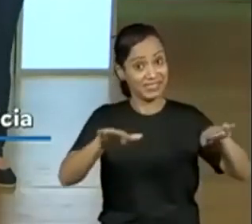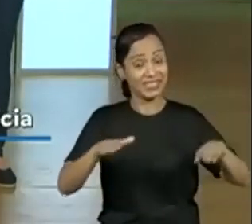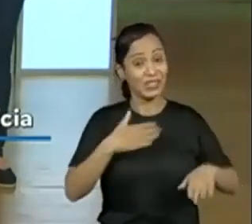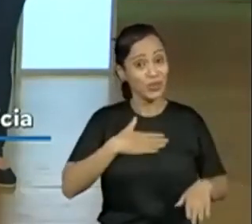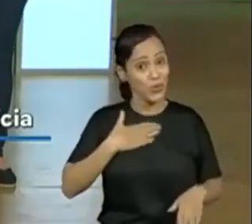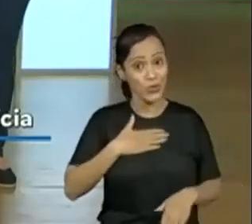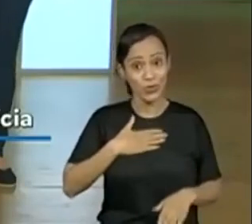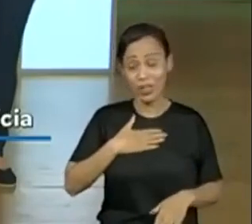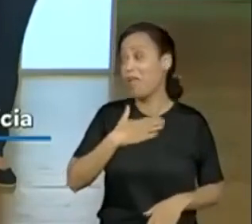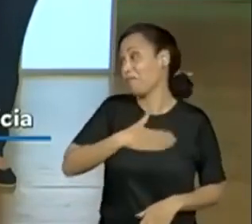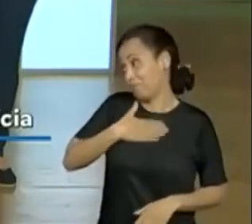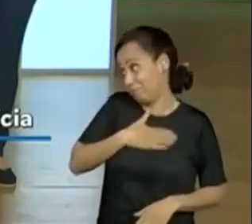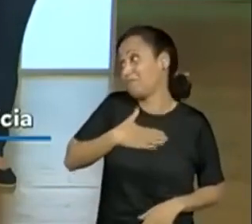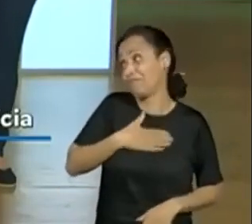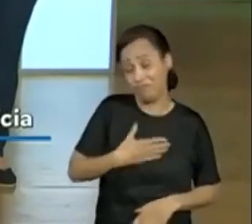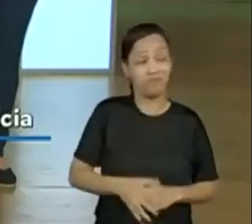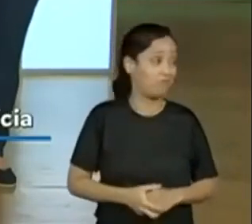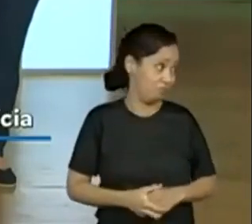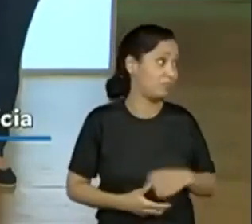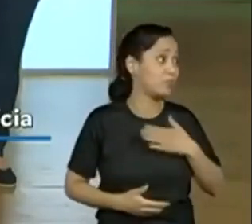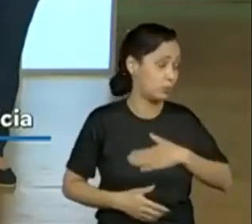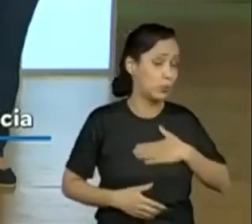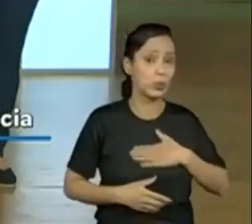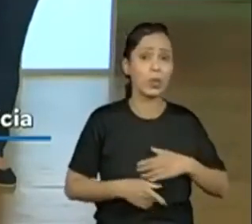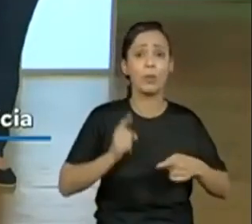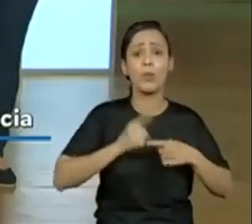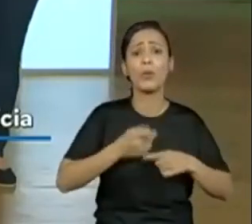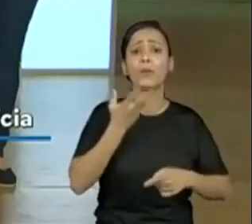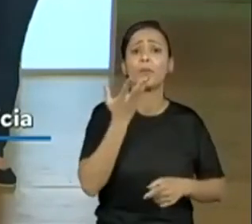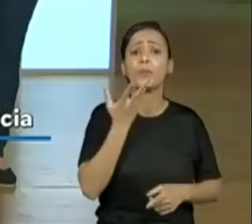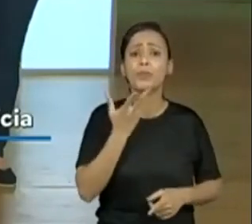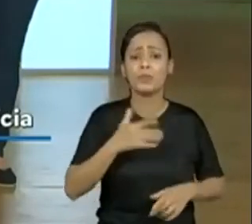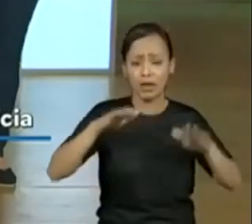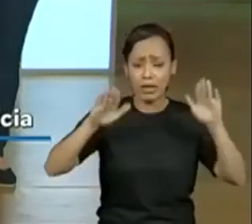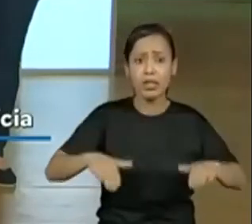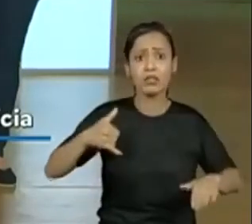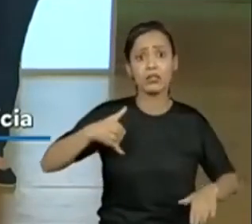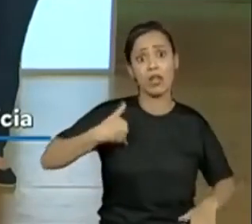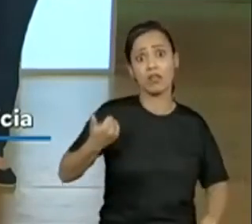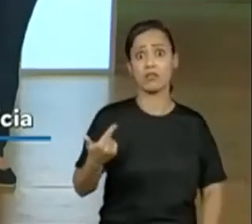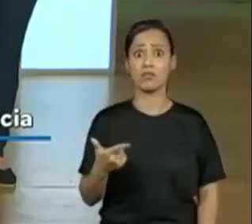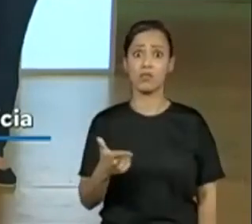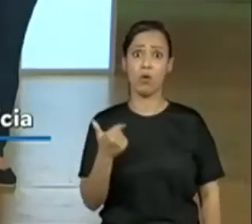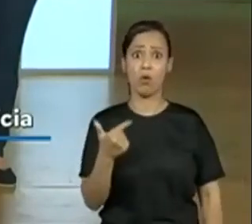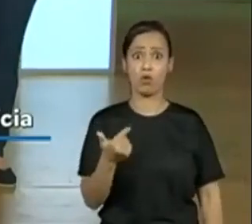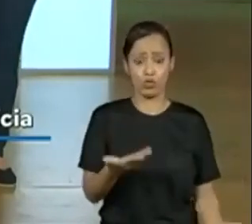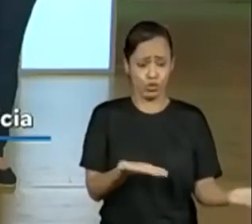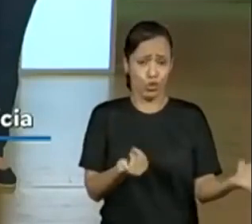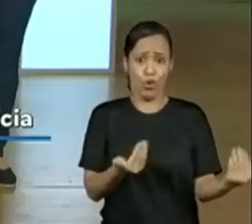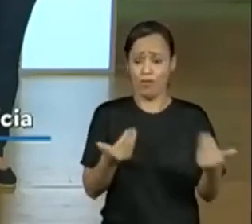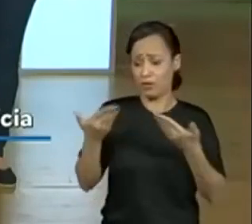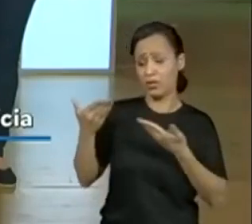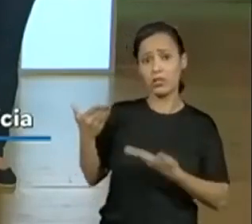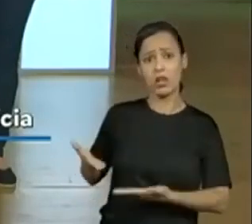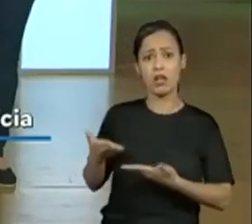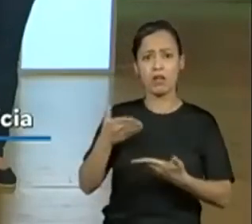Eu também curti saber que um estudante, né, de apenas 12 anos tem essa paixão para a leitura. Lógico que